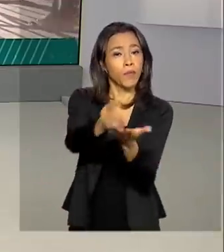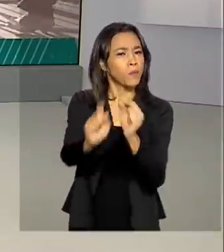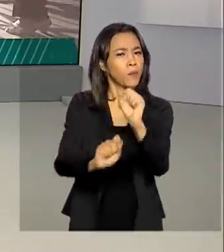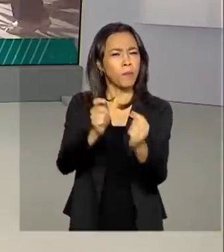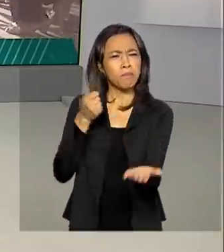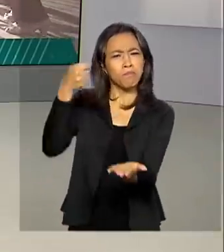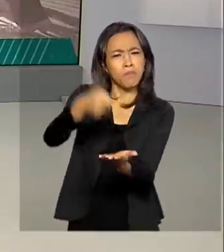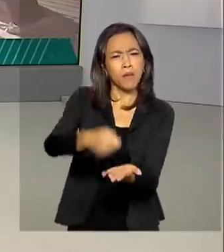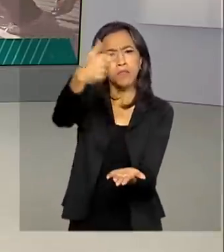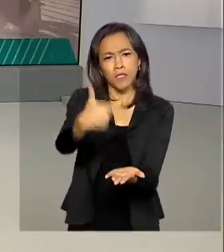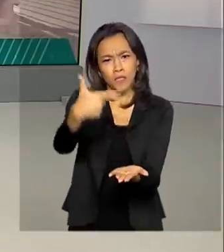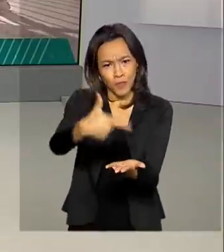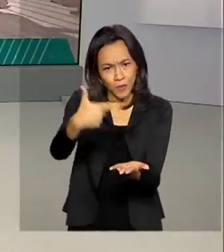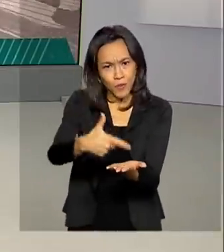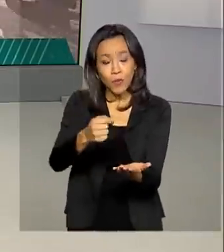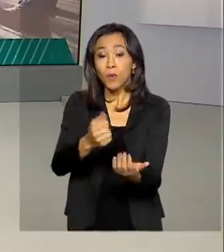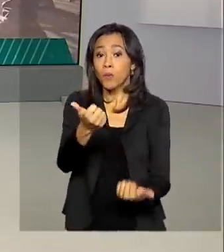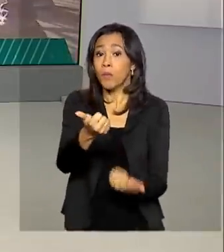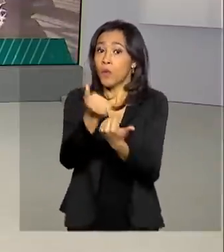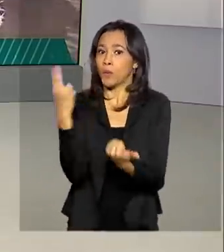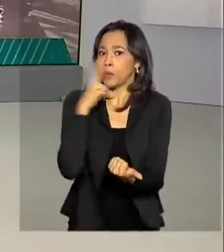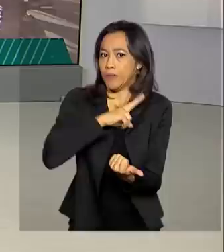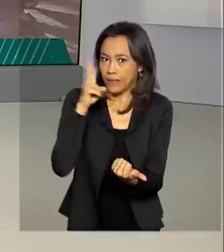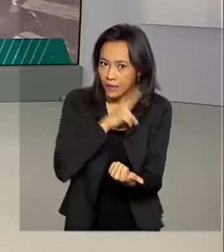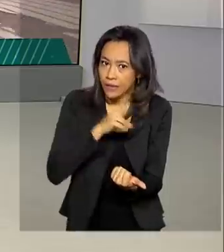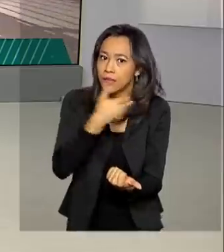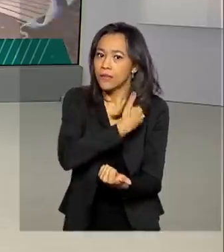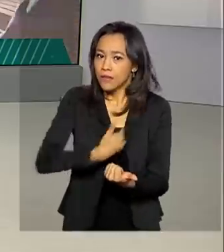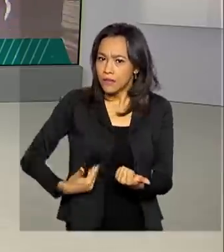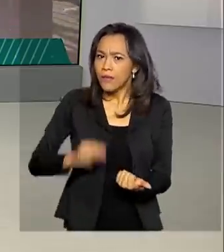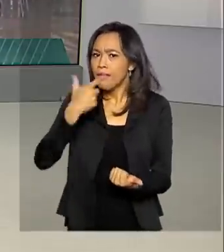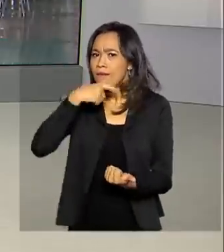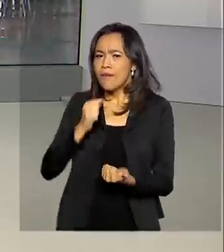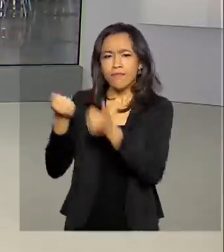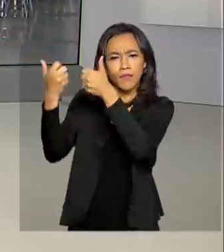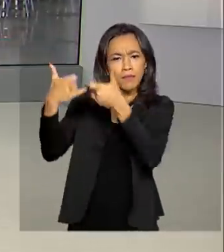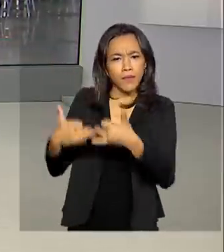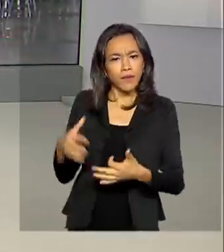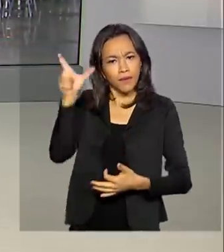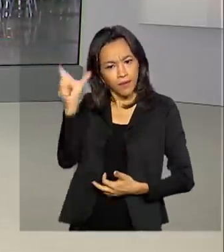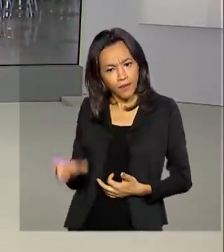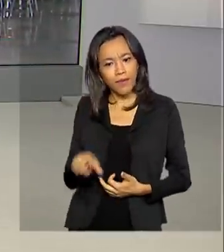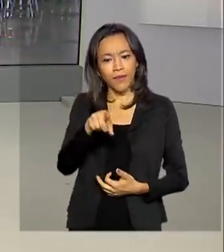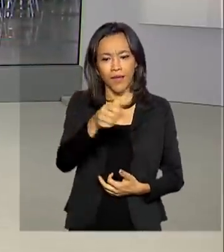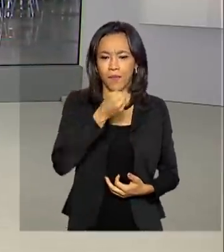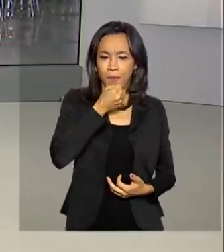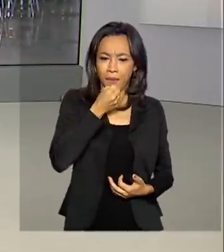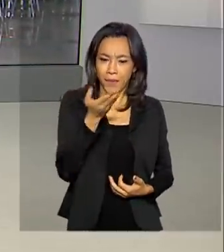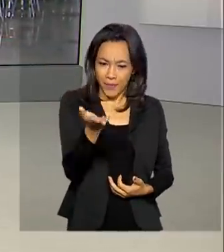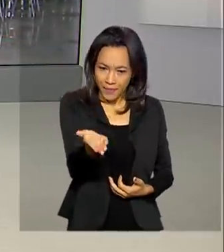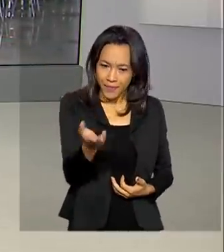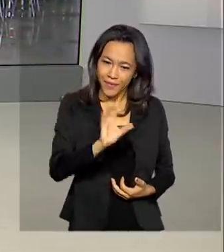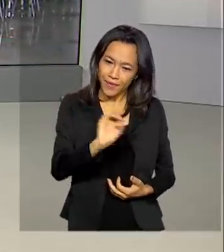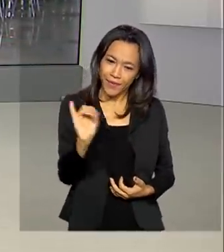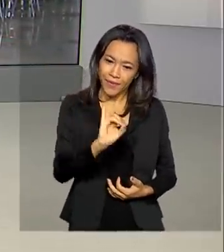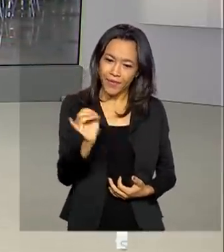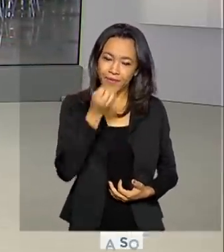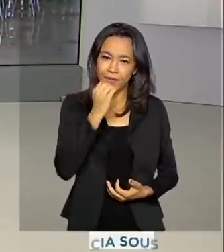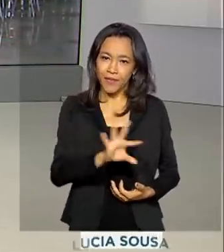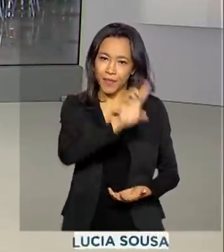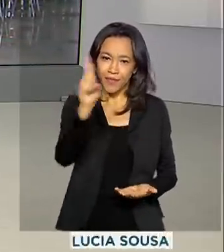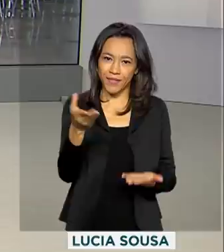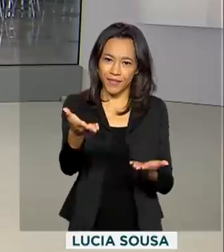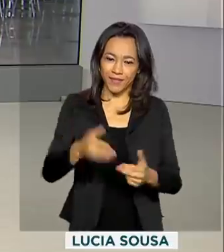da segunda parcela do auxílio emergencial. Quem traz as informações para a gente é a repórter Márcia Fernandes. Oi, Márcia, bom dia!